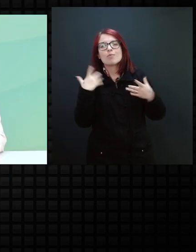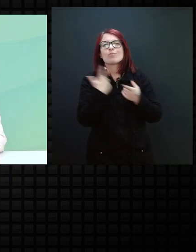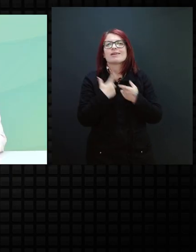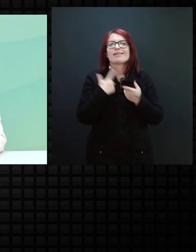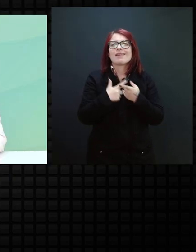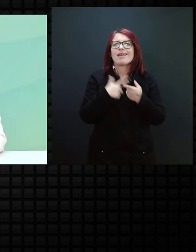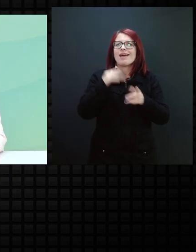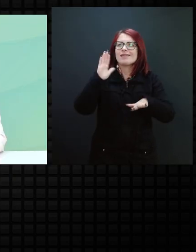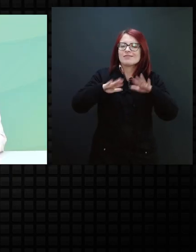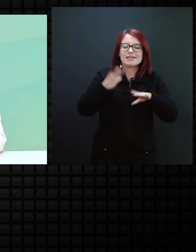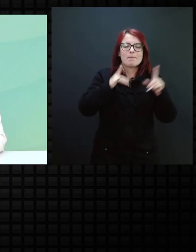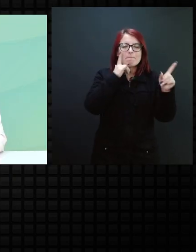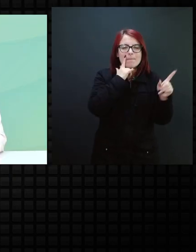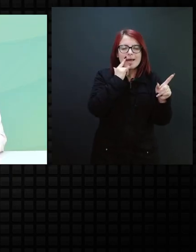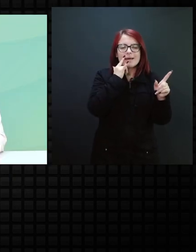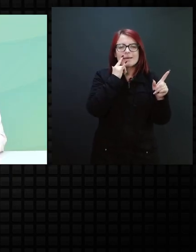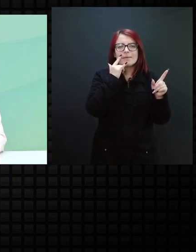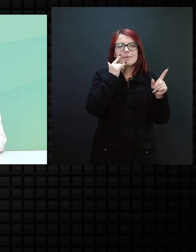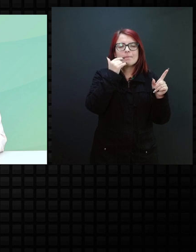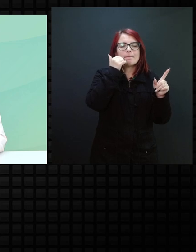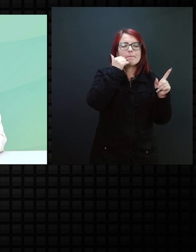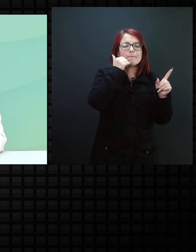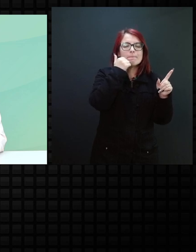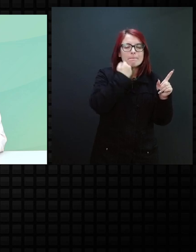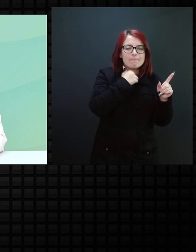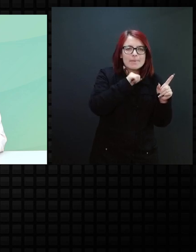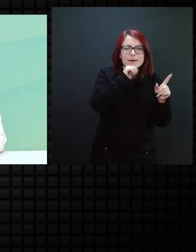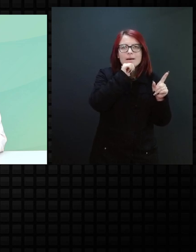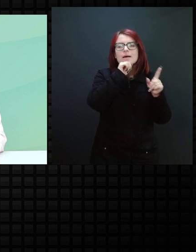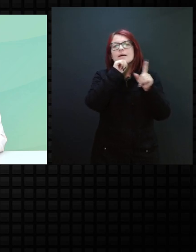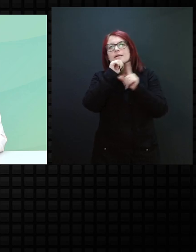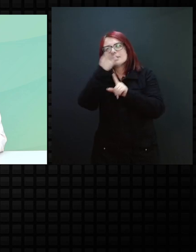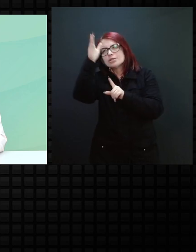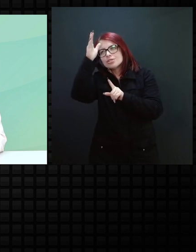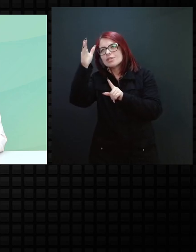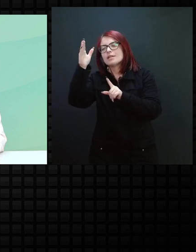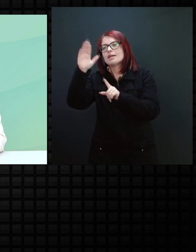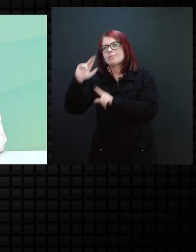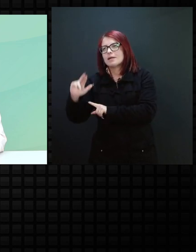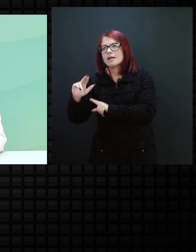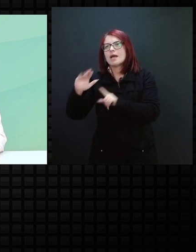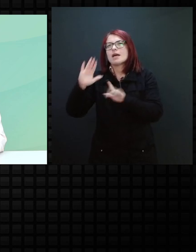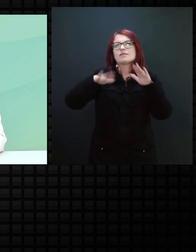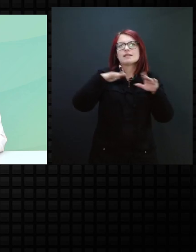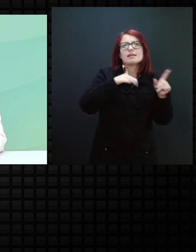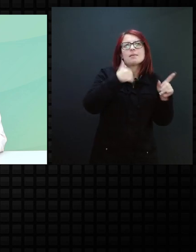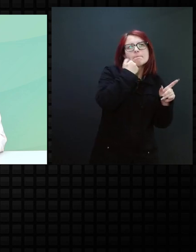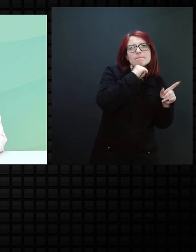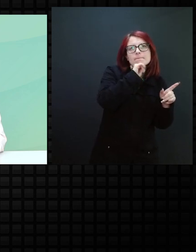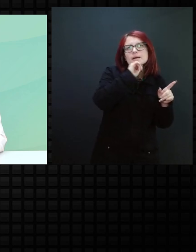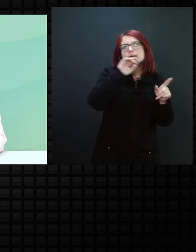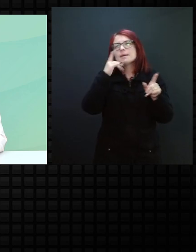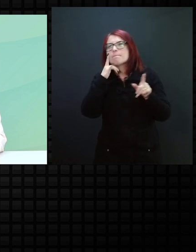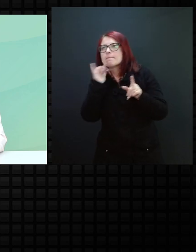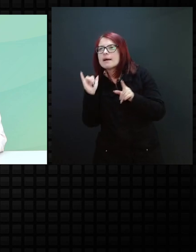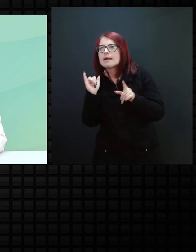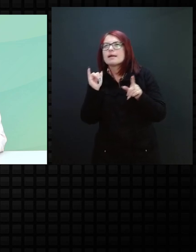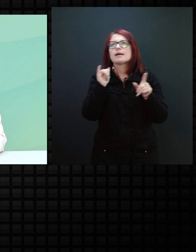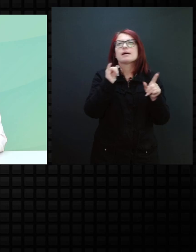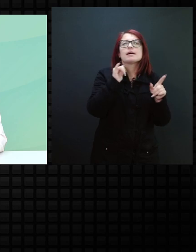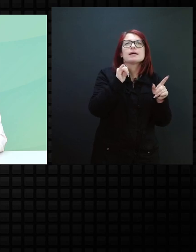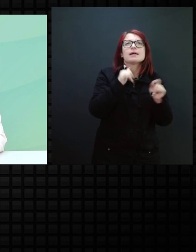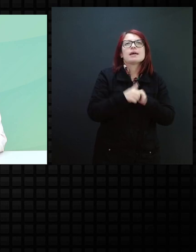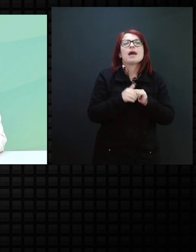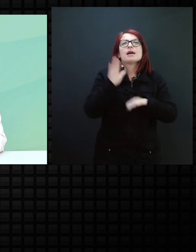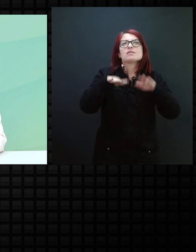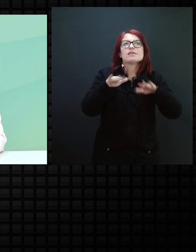com a mãe, com a tia e com a irmã. Outros momentos com a mãe e com o pai. Com a mãe, com a tia, com o pai, com